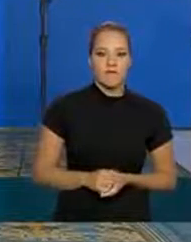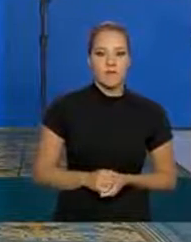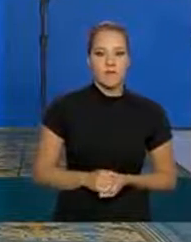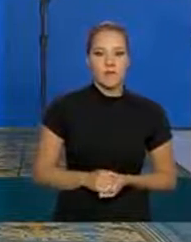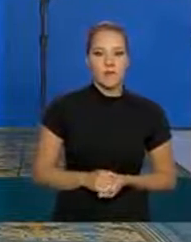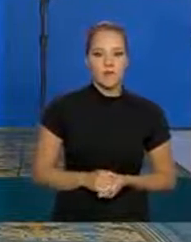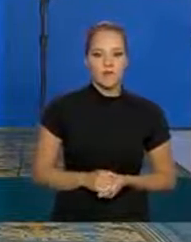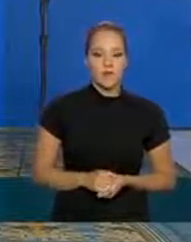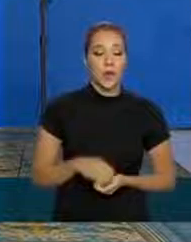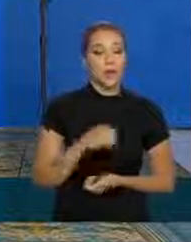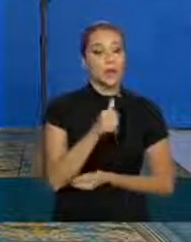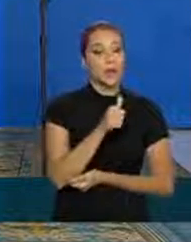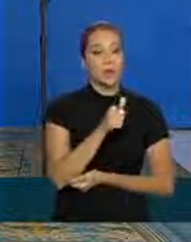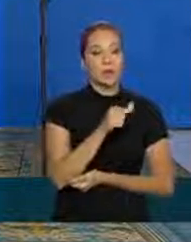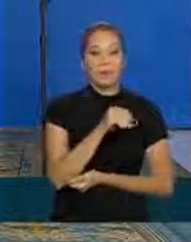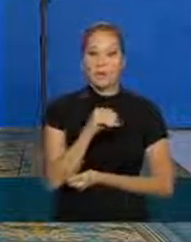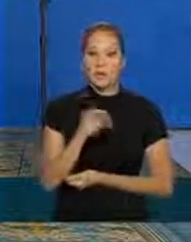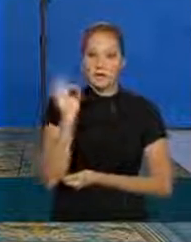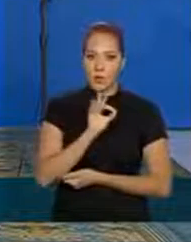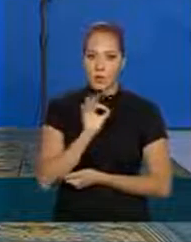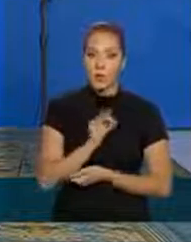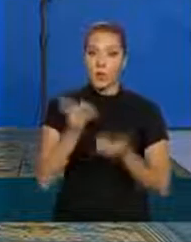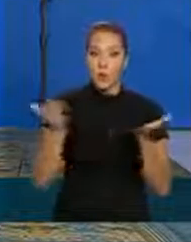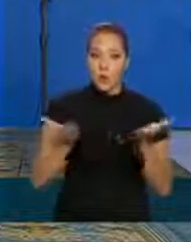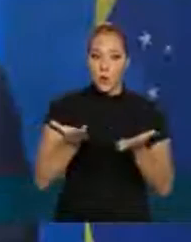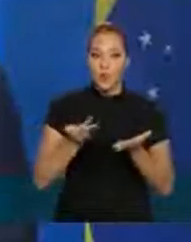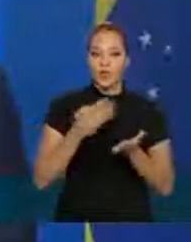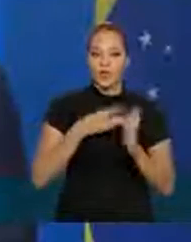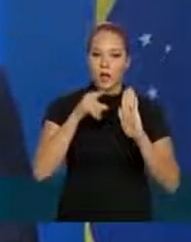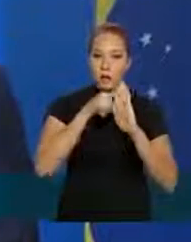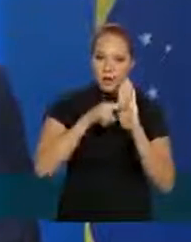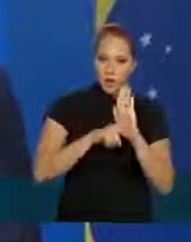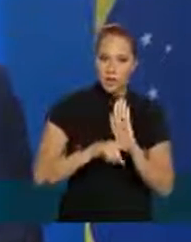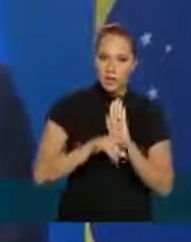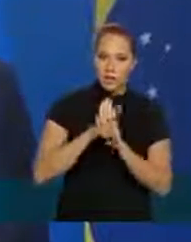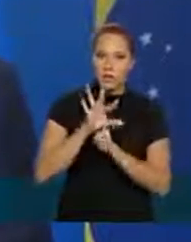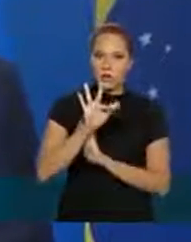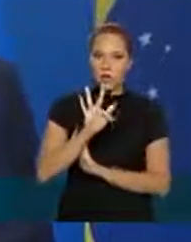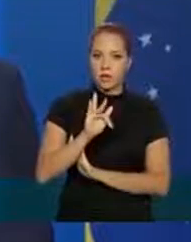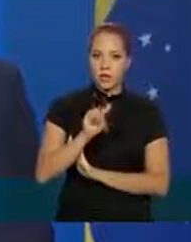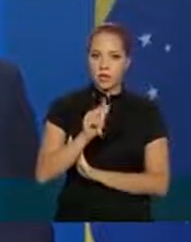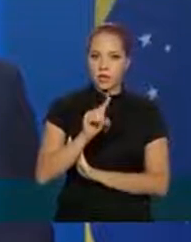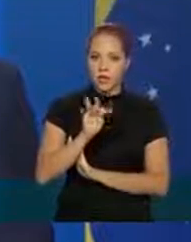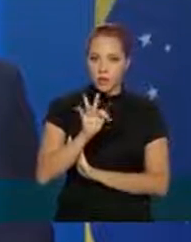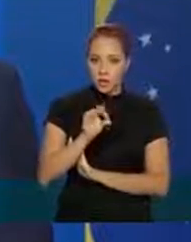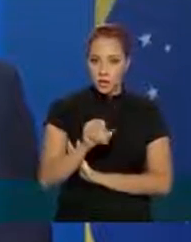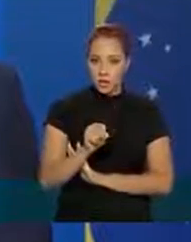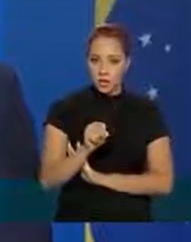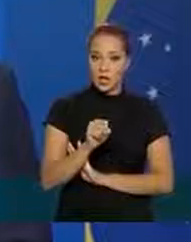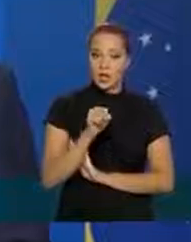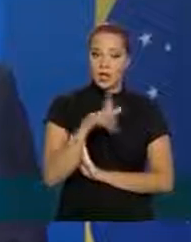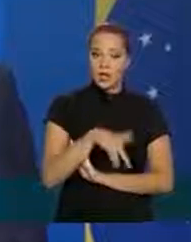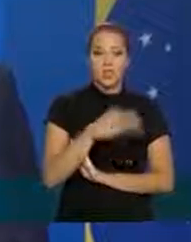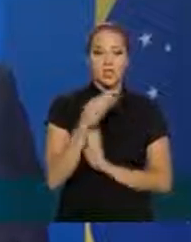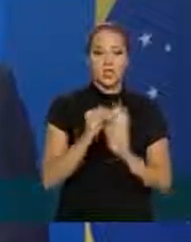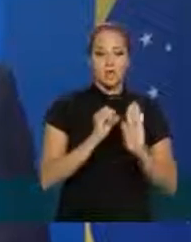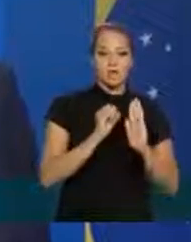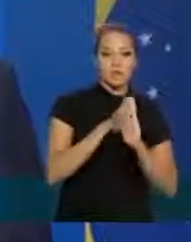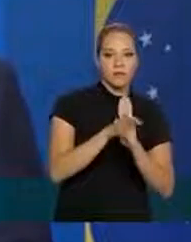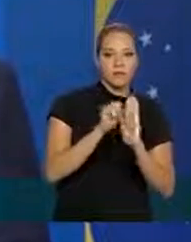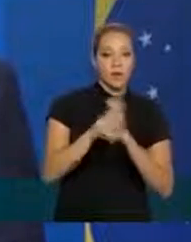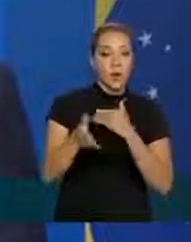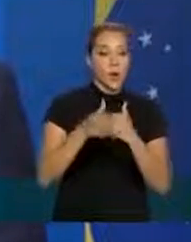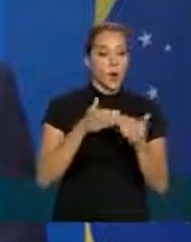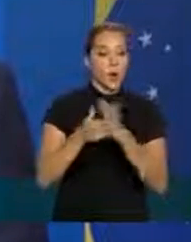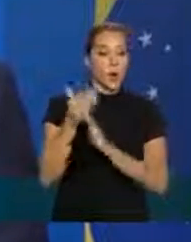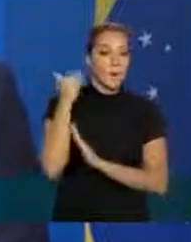100% hoje nós temos um aplicativo do FGTS e nós transferimos para qualquer banco